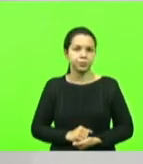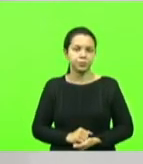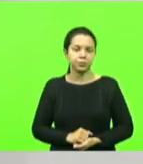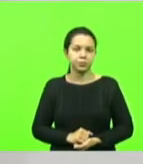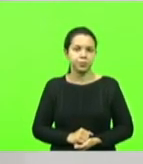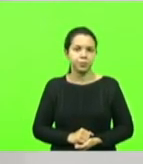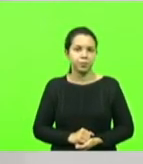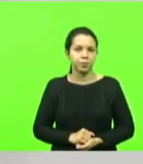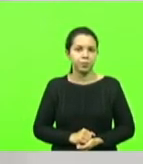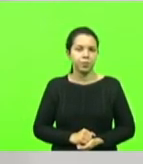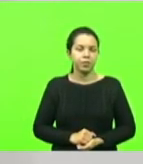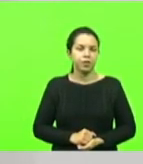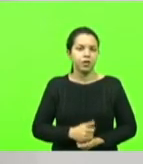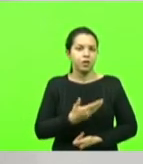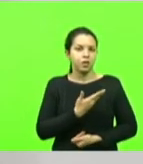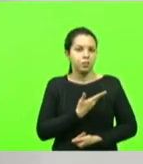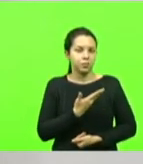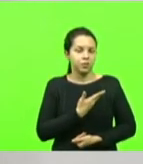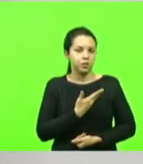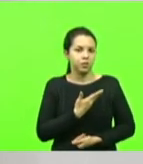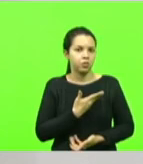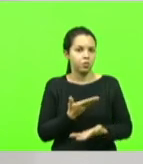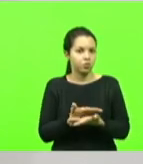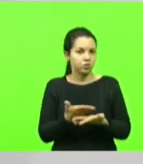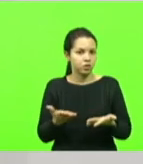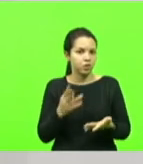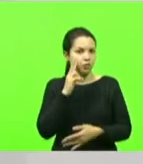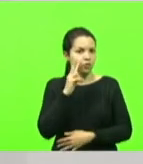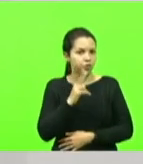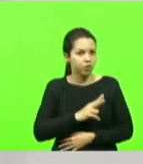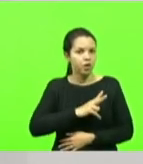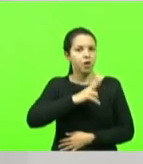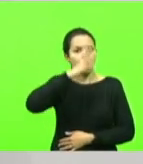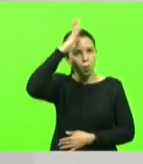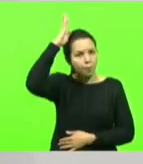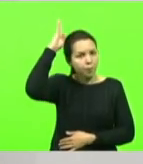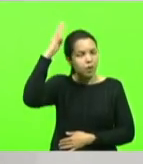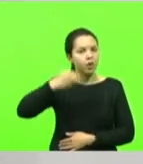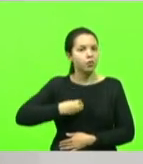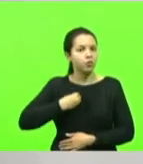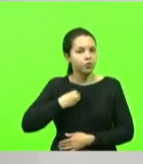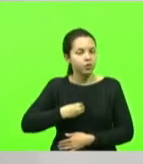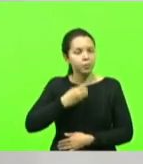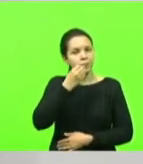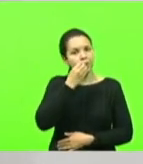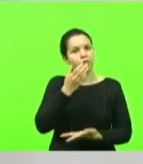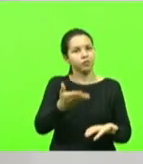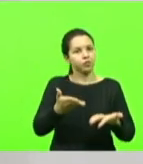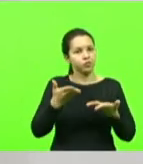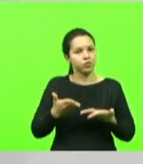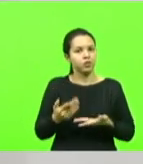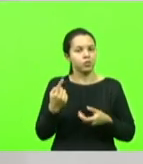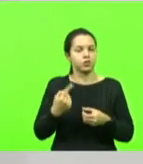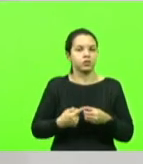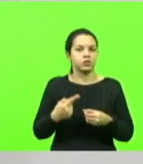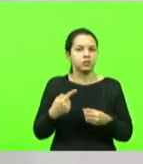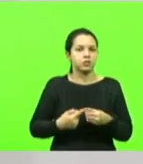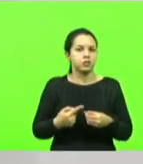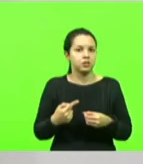nossos colegas aí, vejo os bombeiros presentes aí, sejam bem-vindos em nosso município,